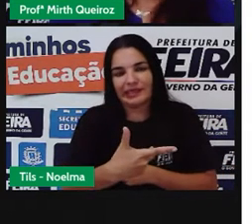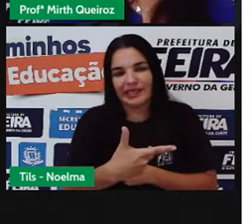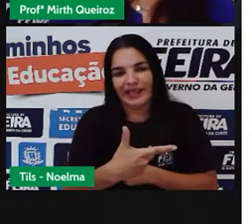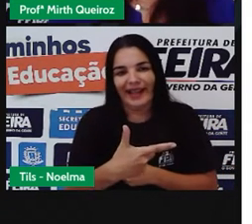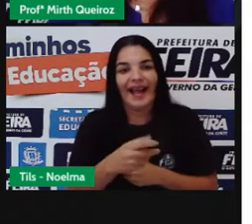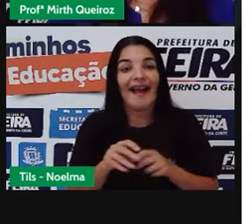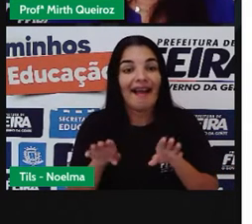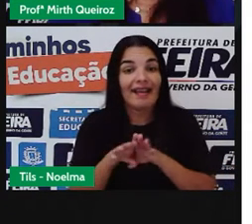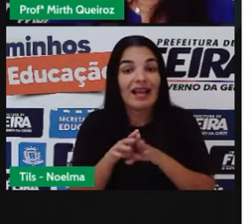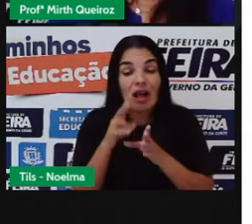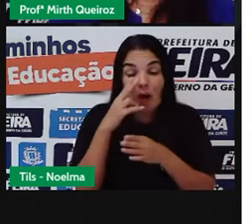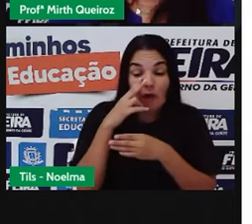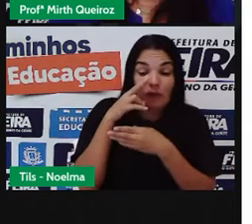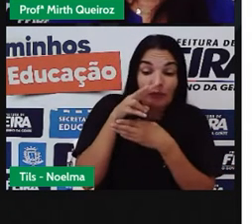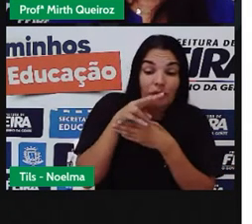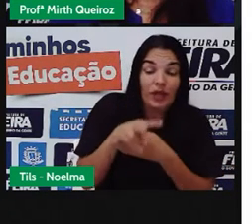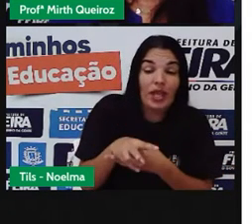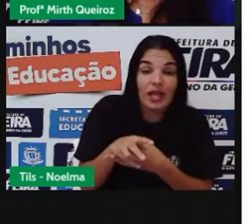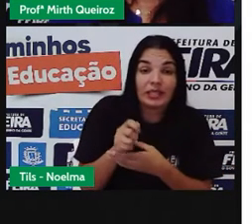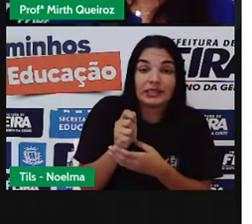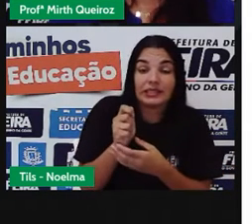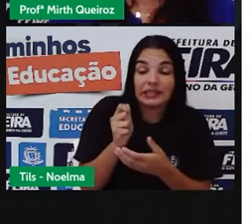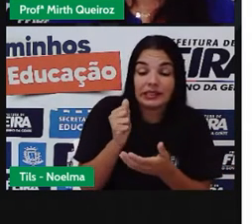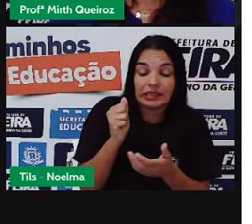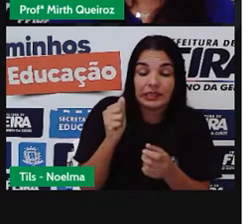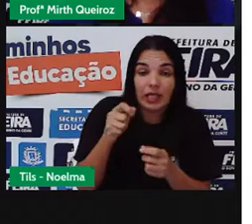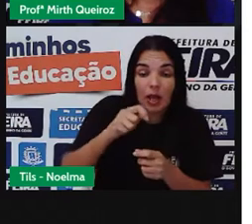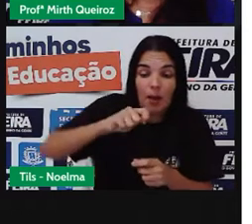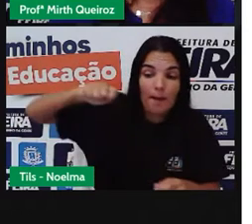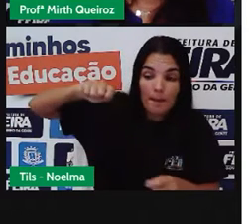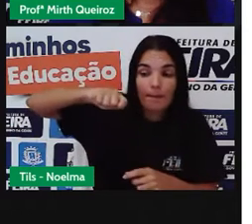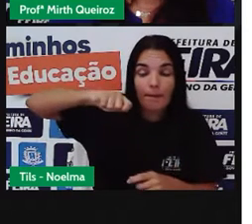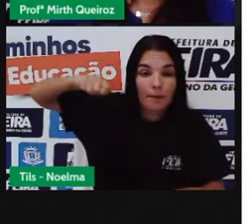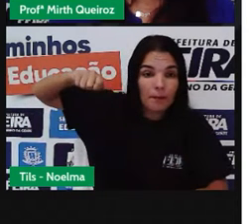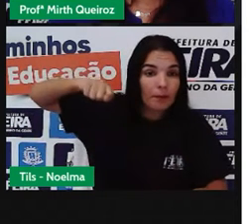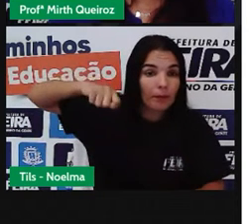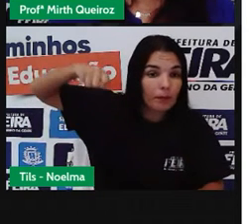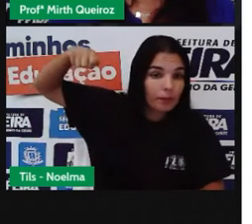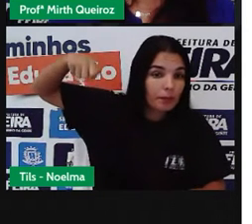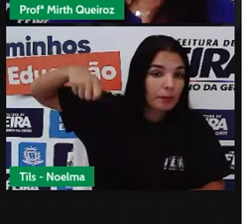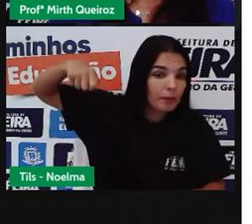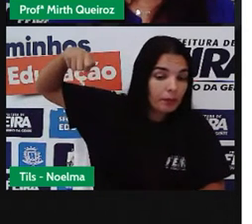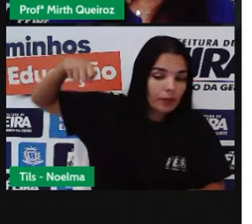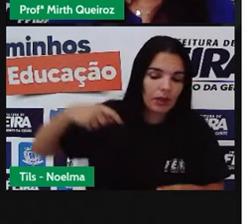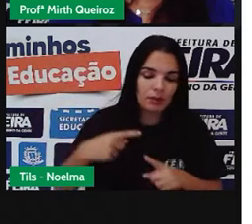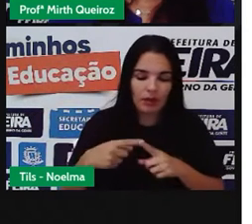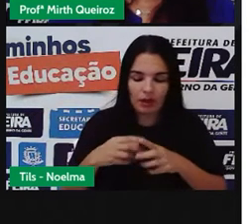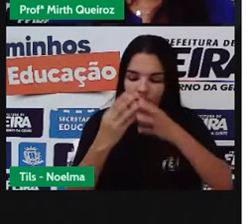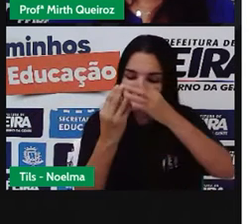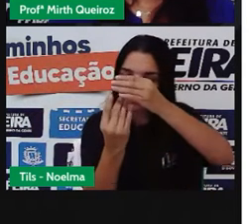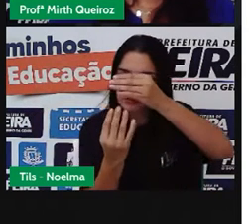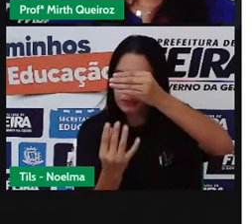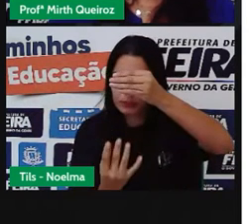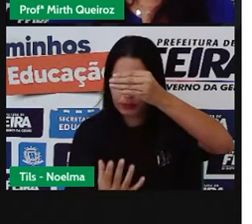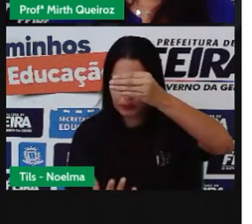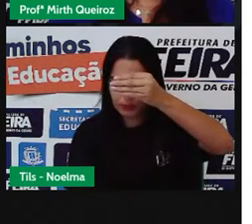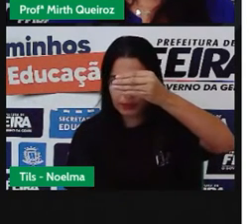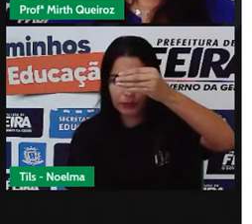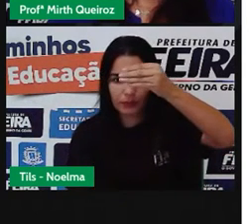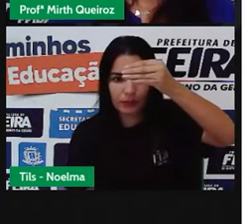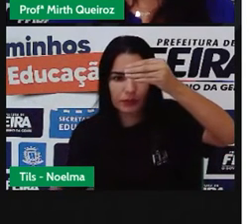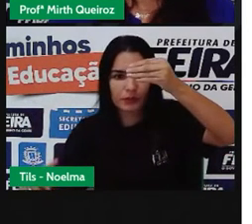vez aí. Ainda segurando uma das pontas para fazê-lo deslizar pela corda